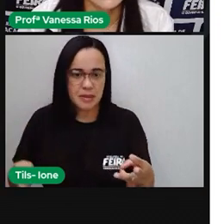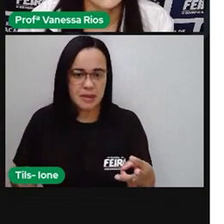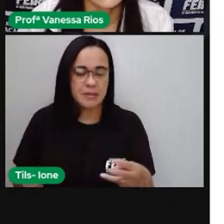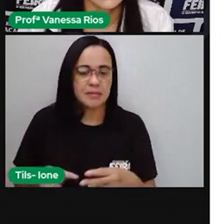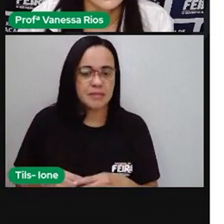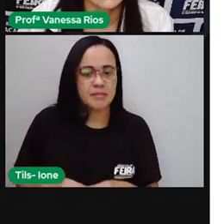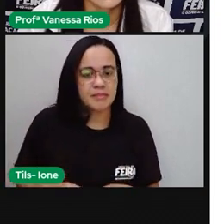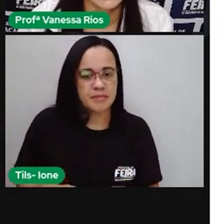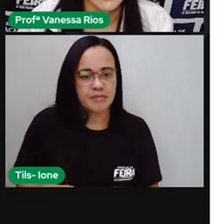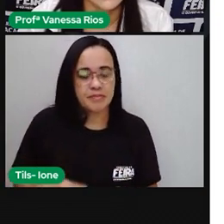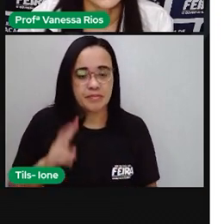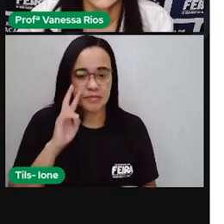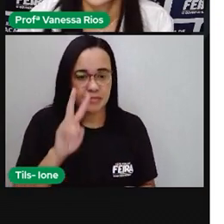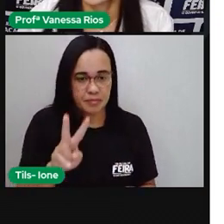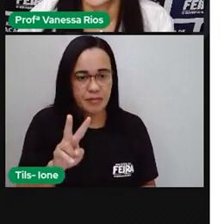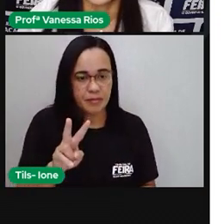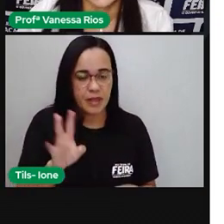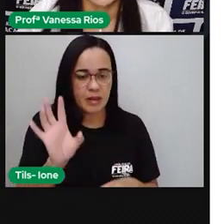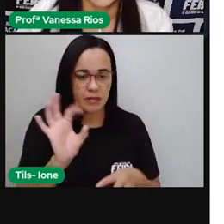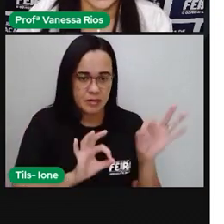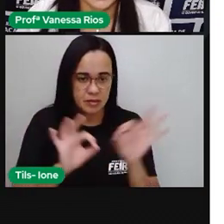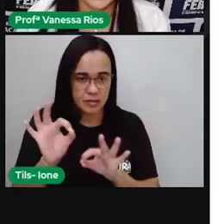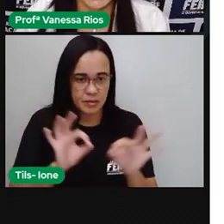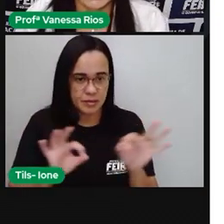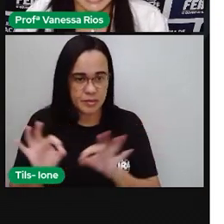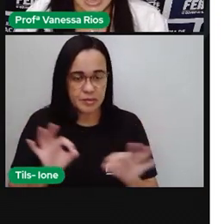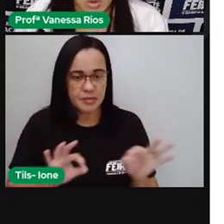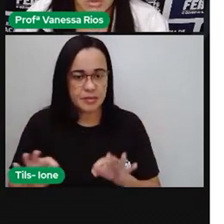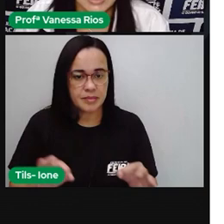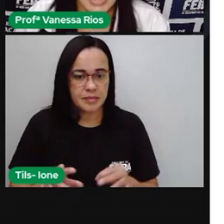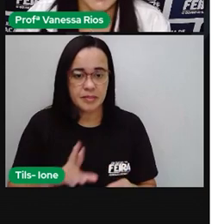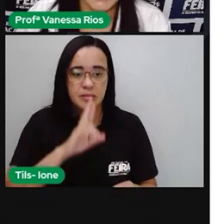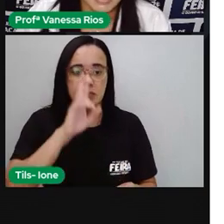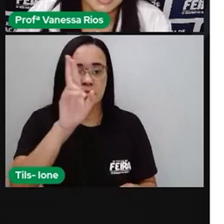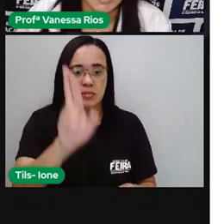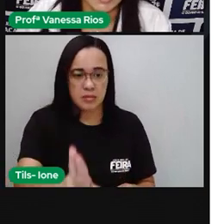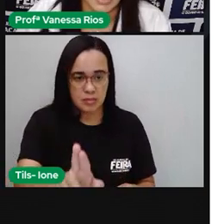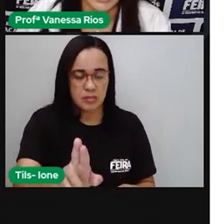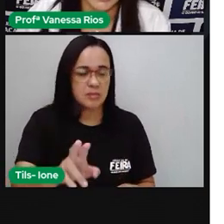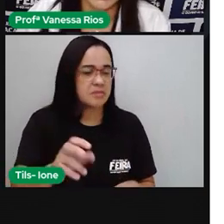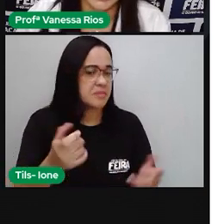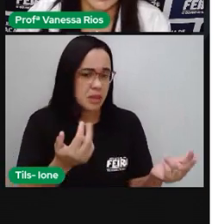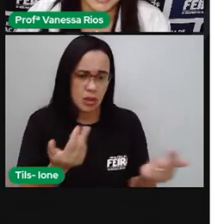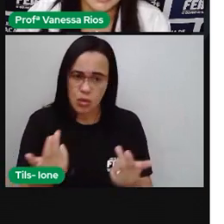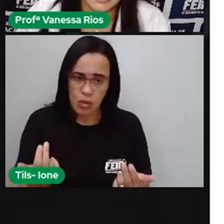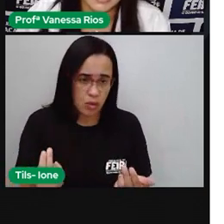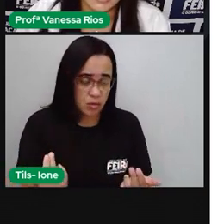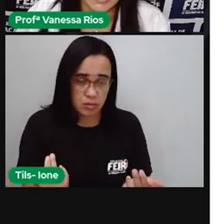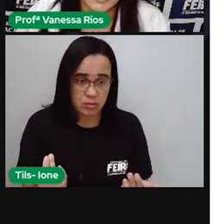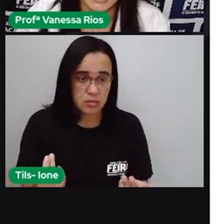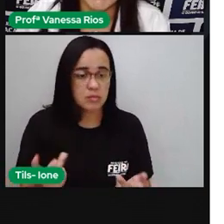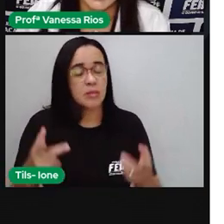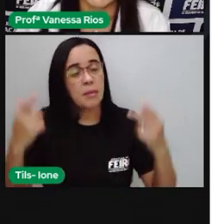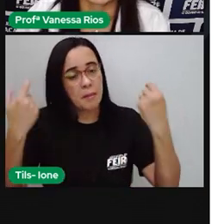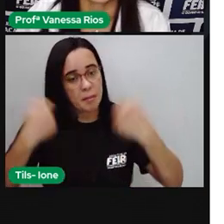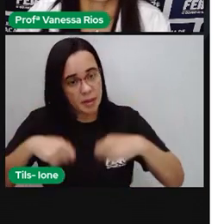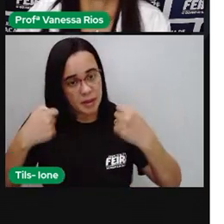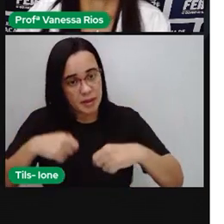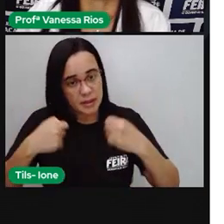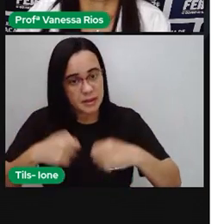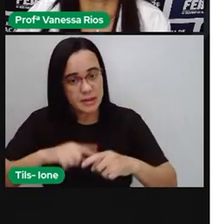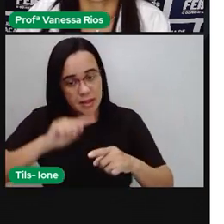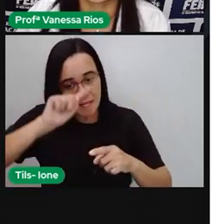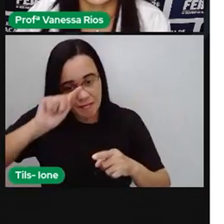menos 22,1. O processo de responder a conta é o mesmo. Agora, eu tenho preciso conservar a